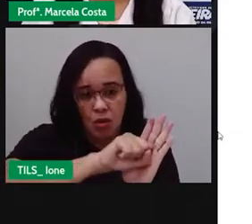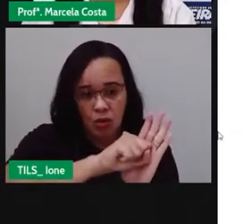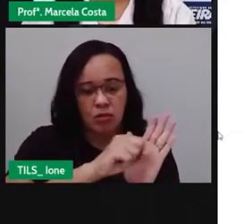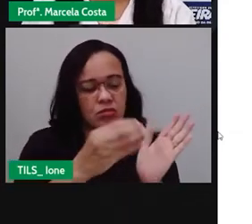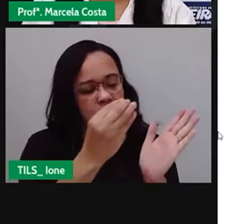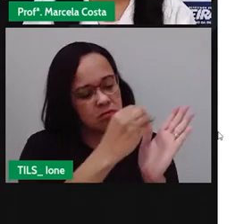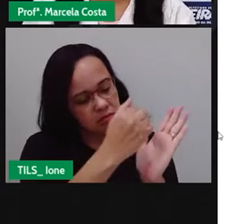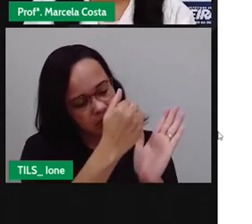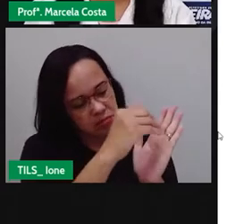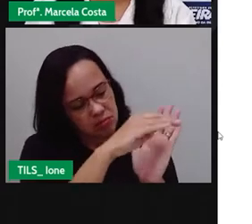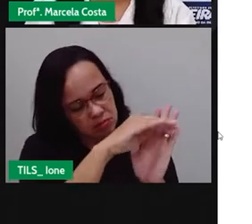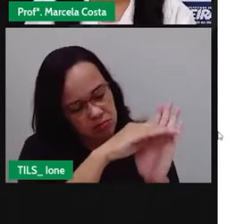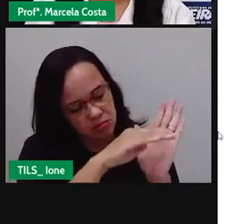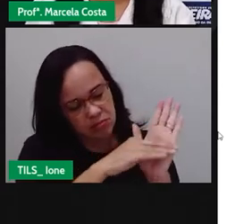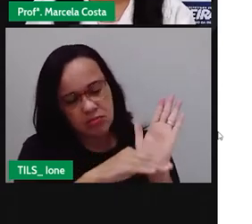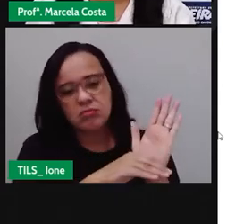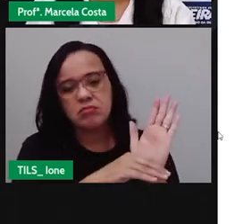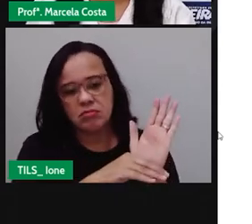Tropeiro.